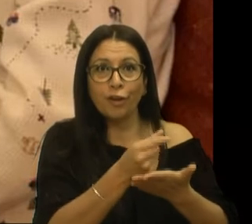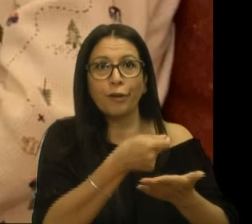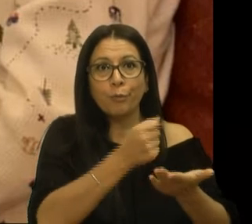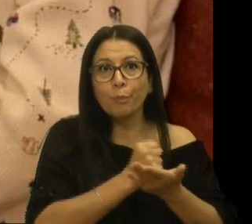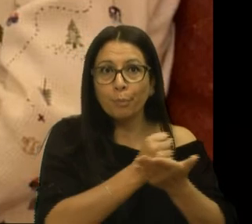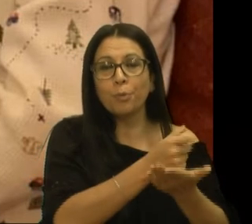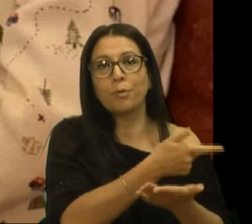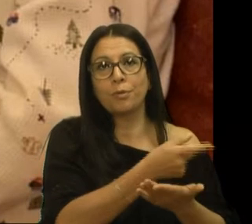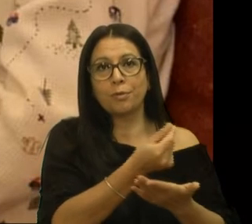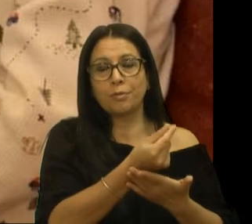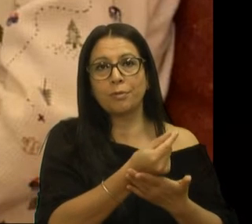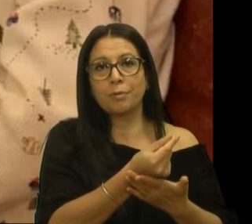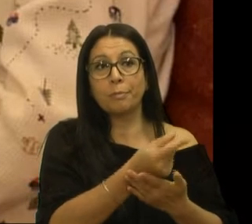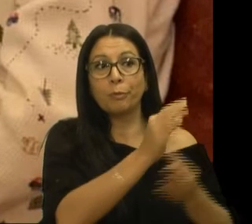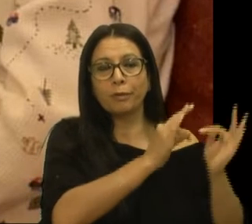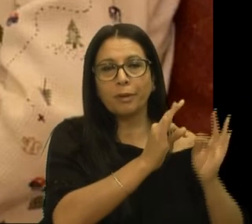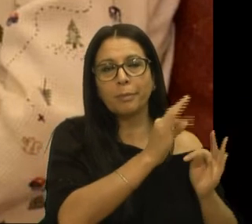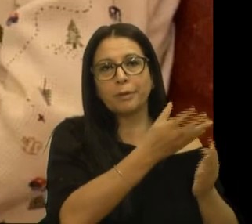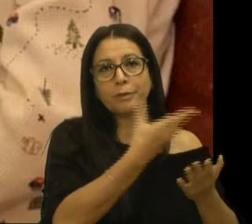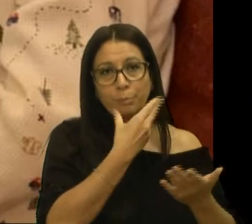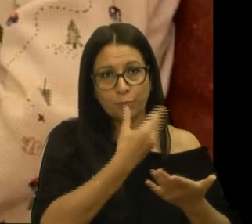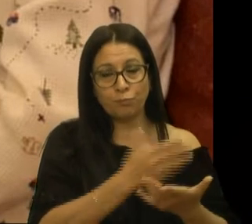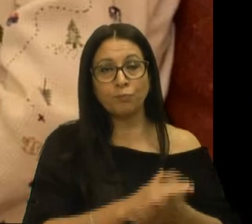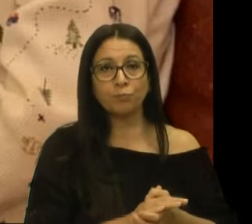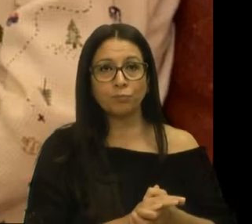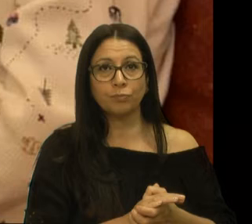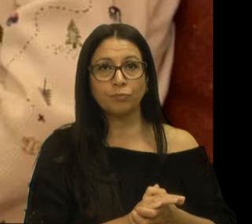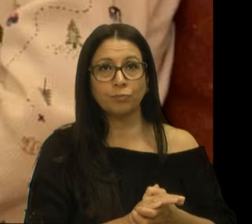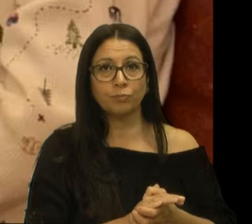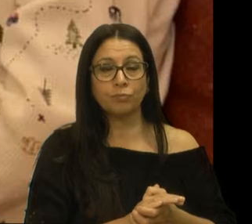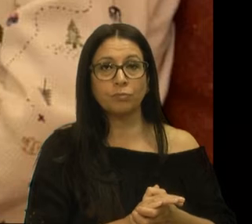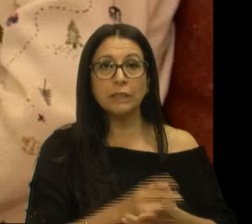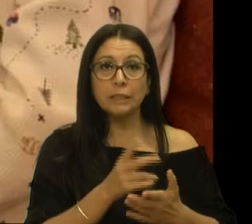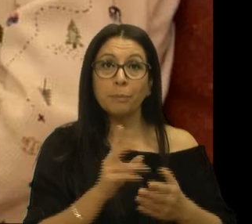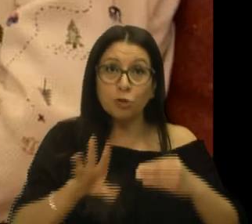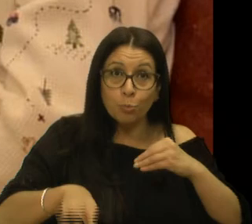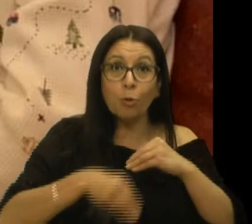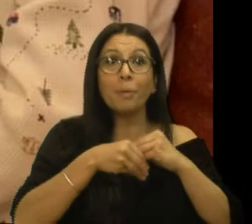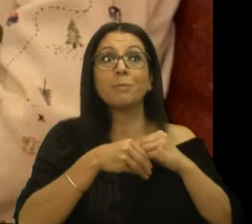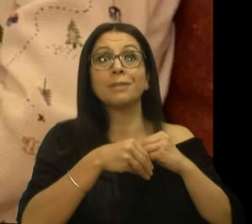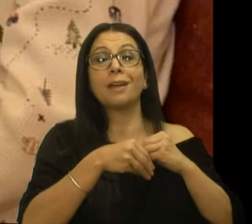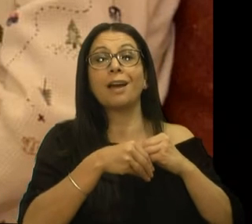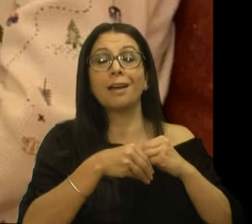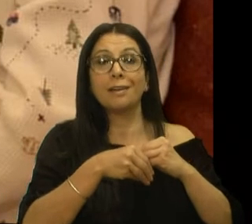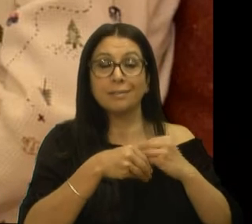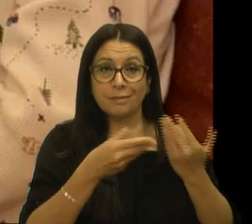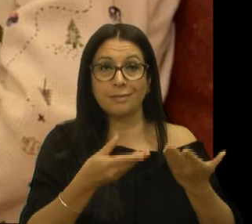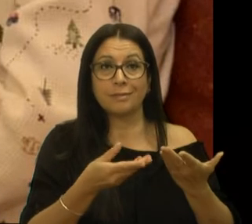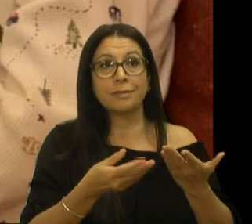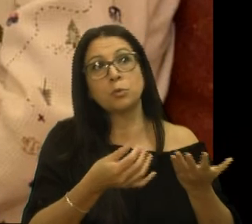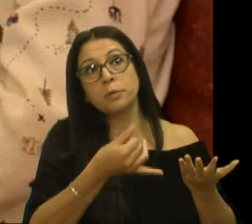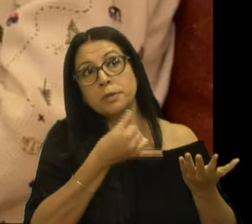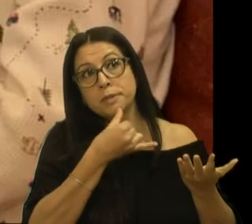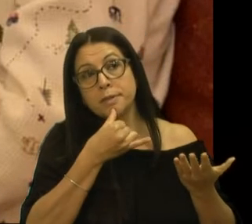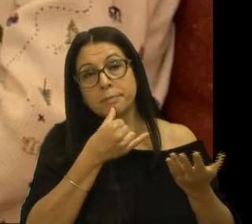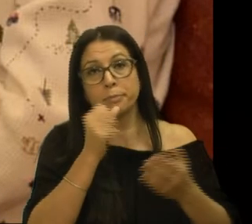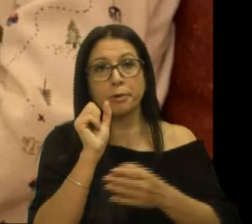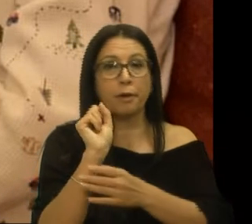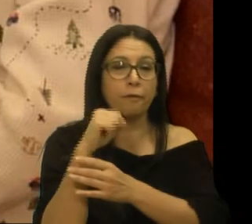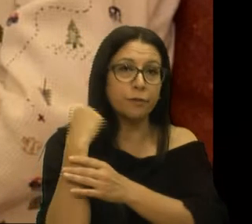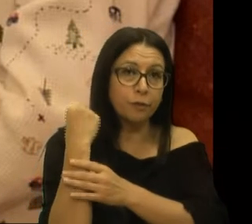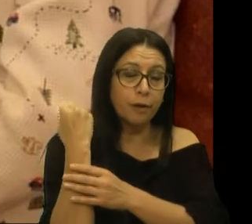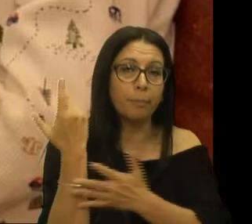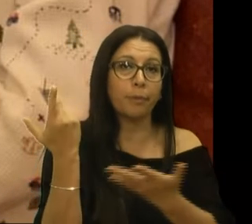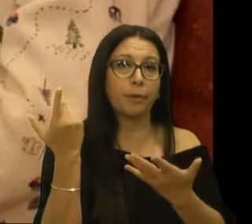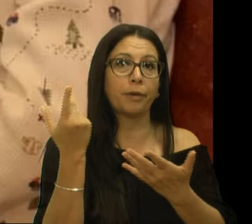dinheiro para o tratamento, para os tratamentos complementares, como, por exemplo, a fisioterapia,